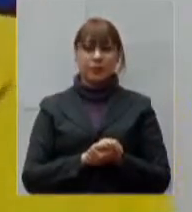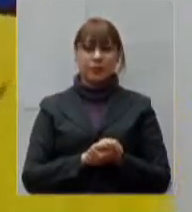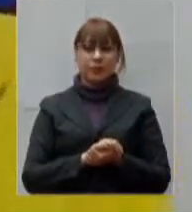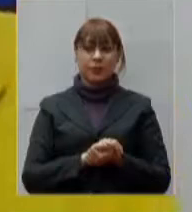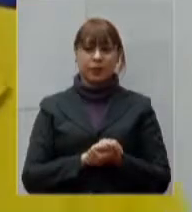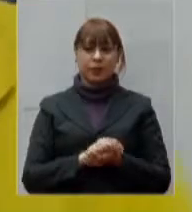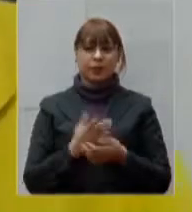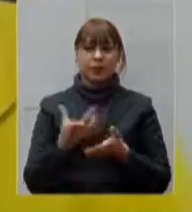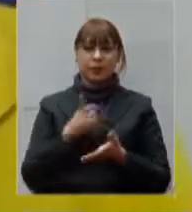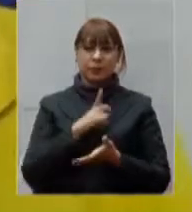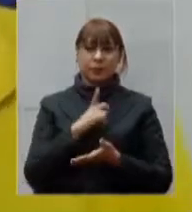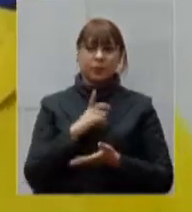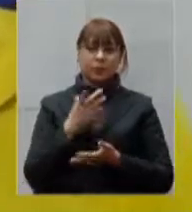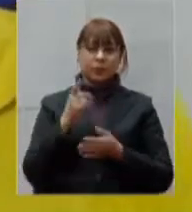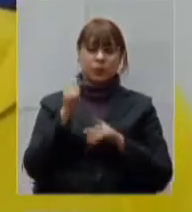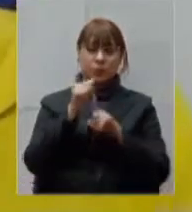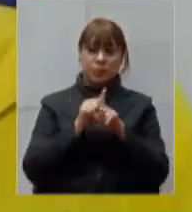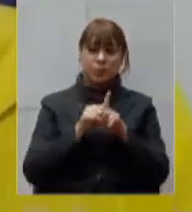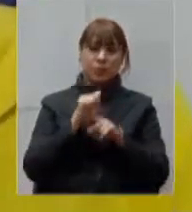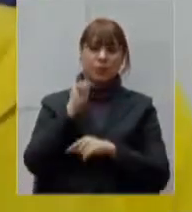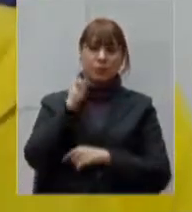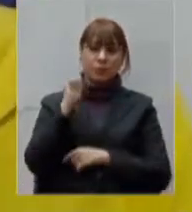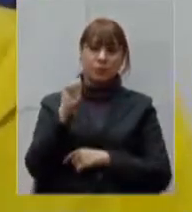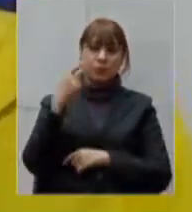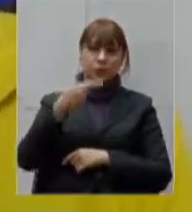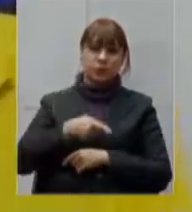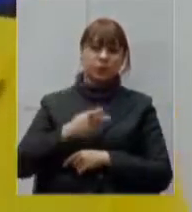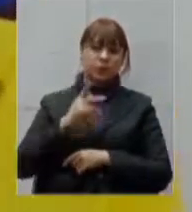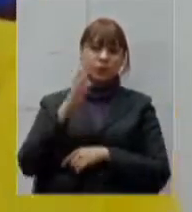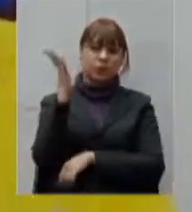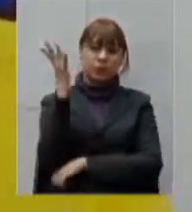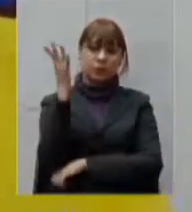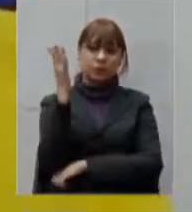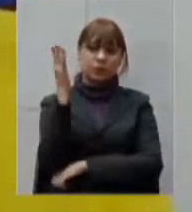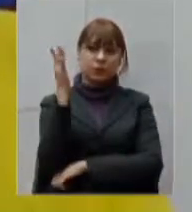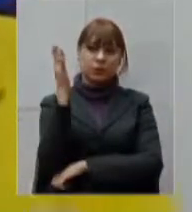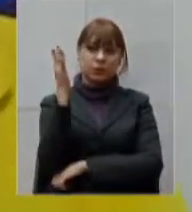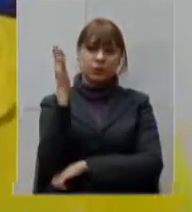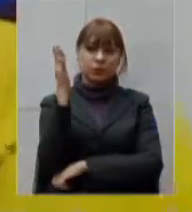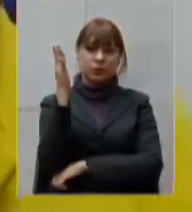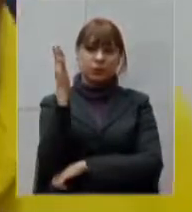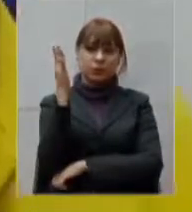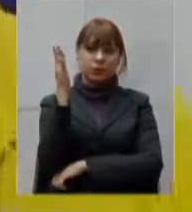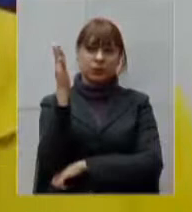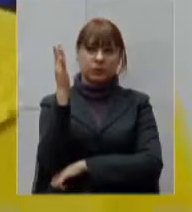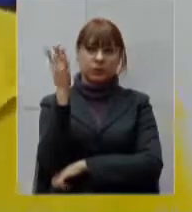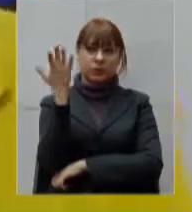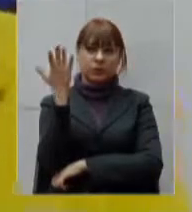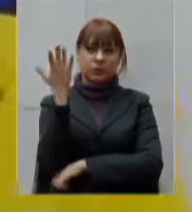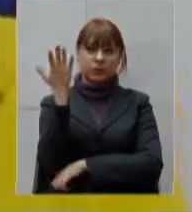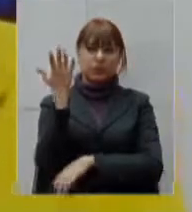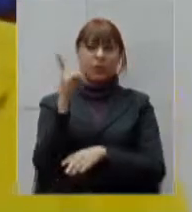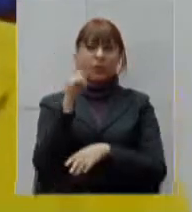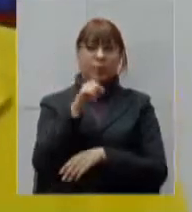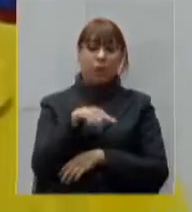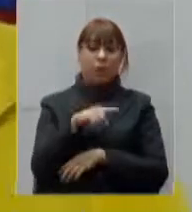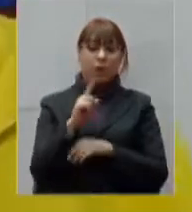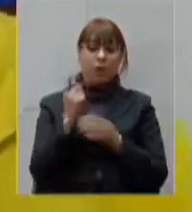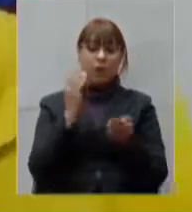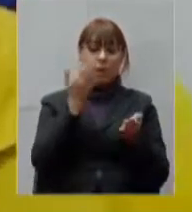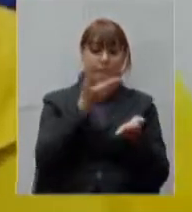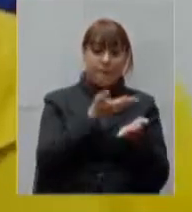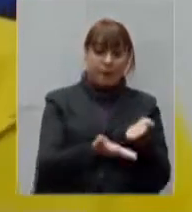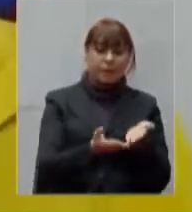receita de abril na cidade de Ipatinga é mais do que a parcela que já veio do governo federal, só de